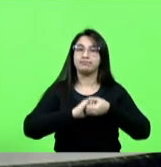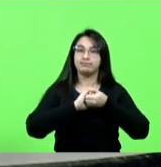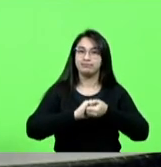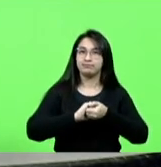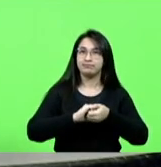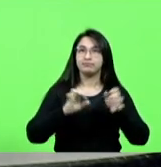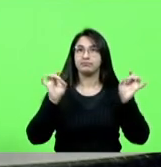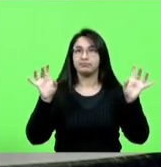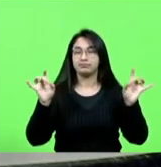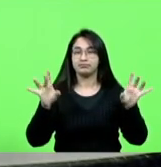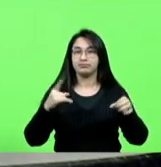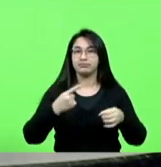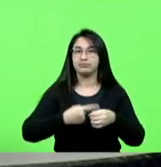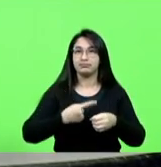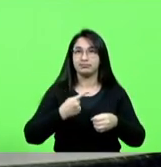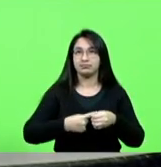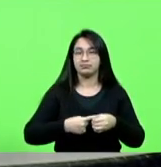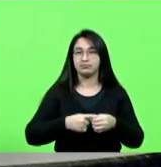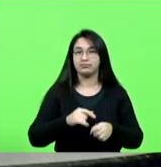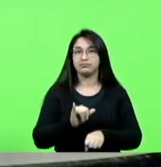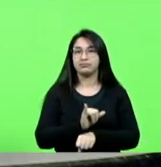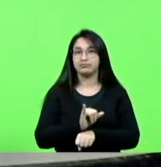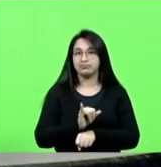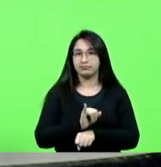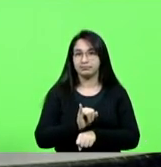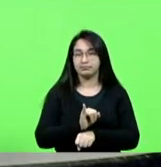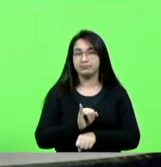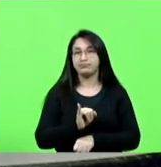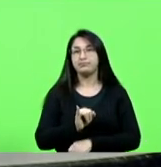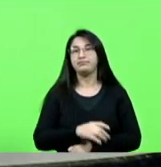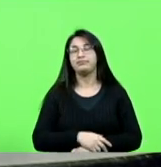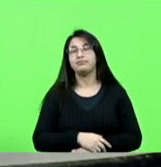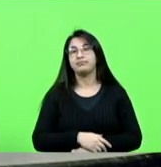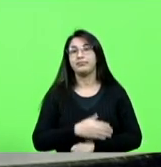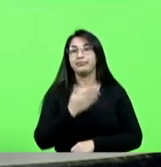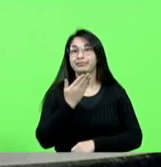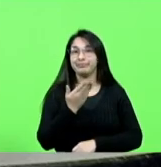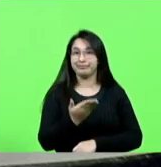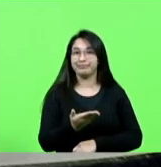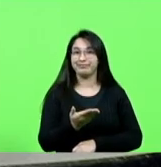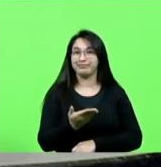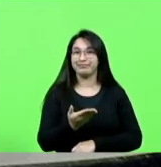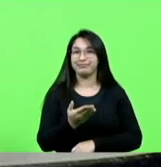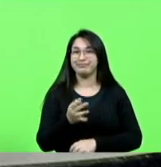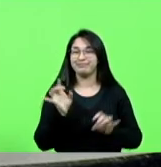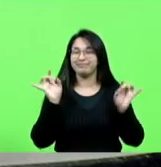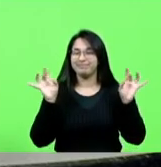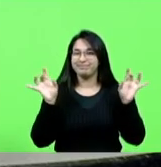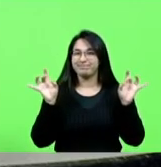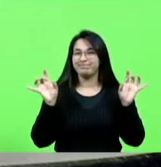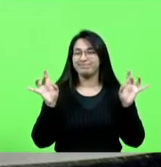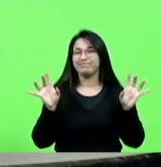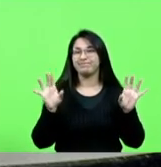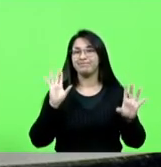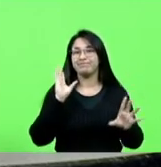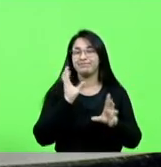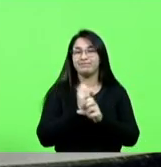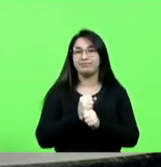Há um município de Itajaí, uma das joias do nosso vale, que completa hoje